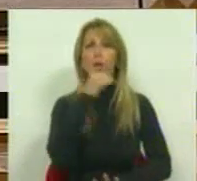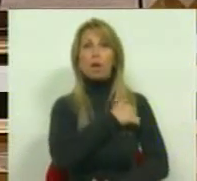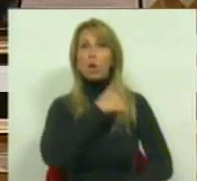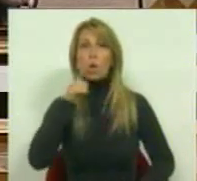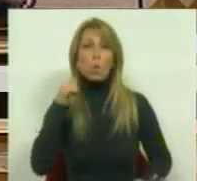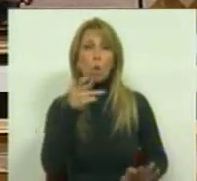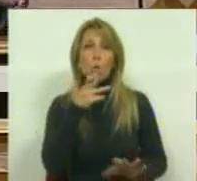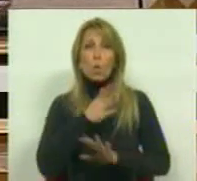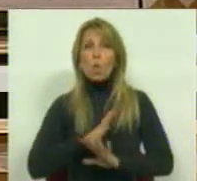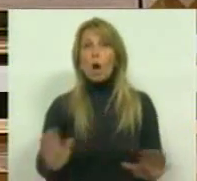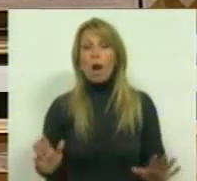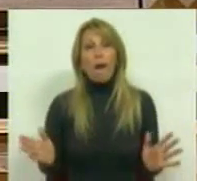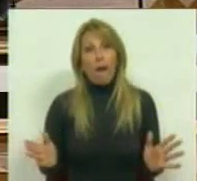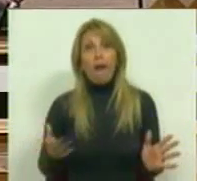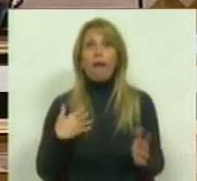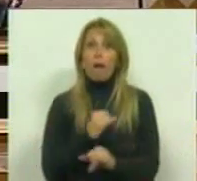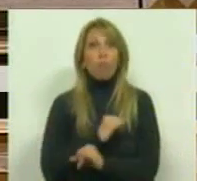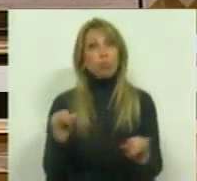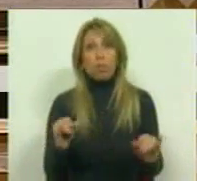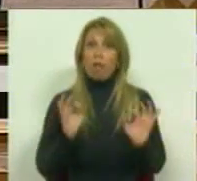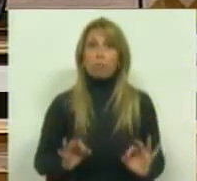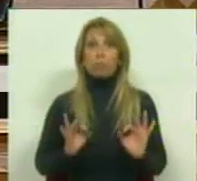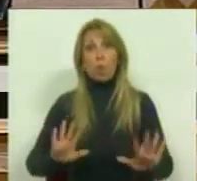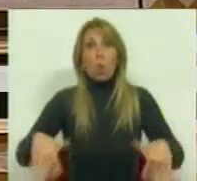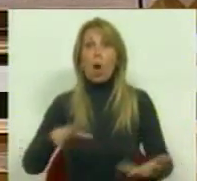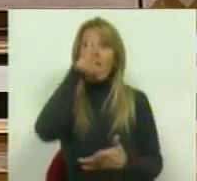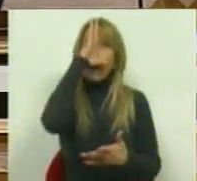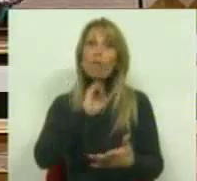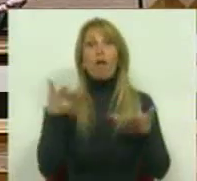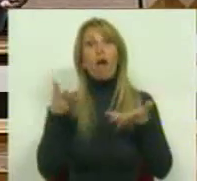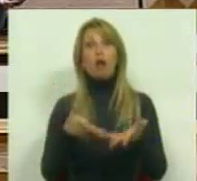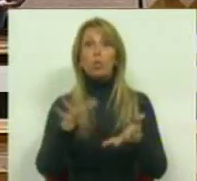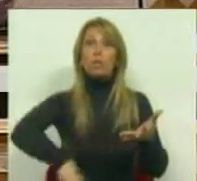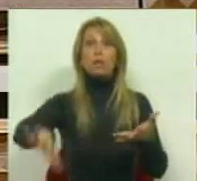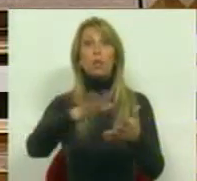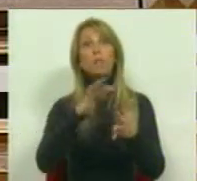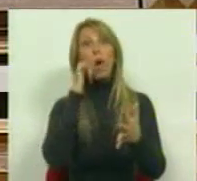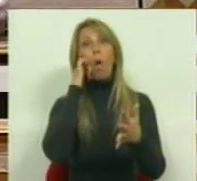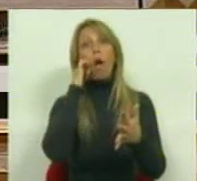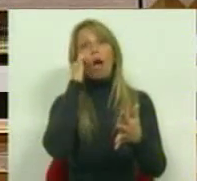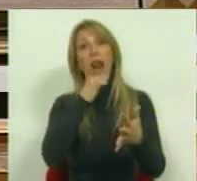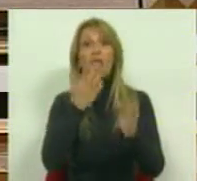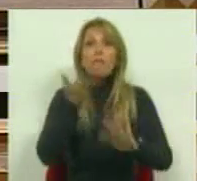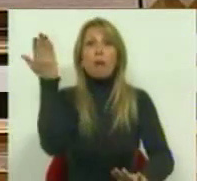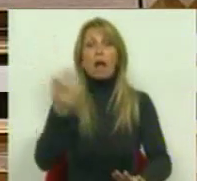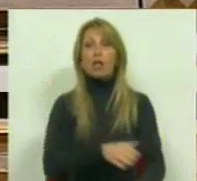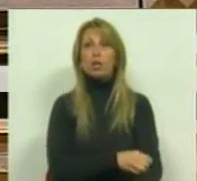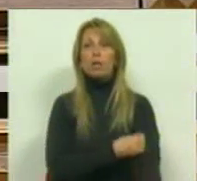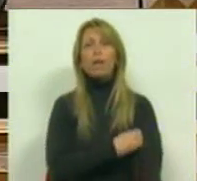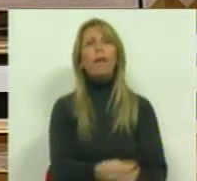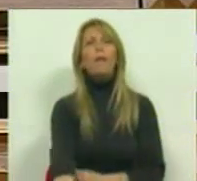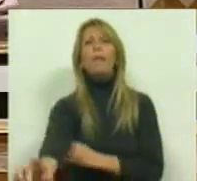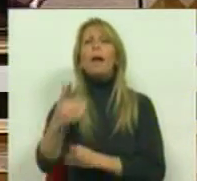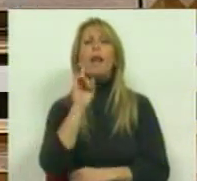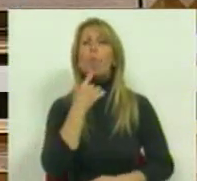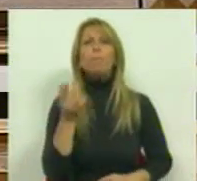é uma impossibilidade profunda para qualquer Governo acudir a uma situação mais crítica. Não percebemos porque é que o Partido